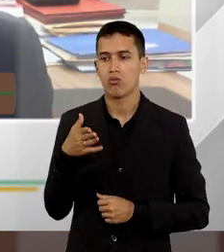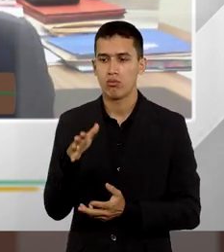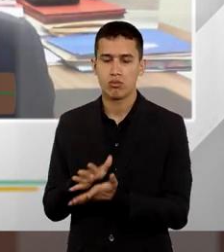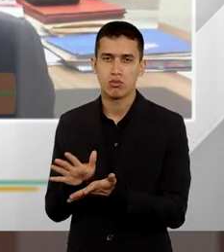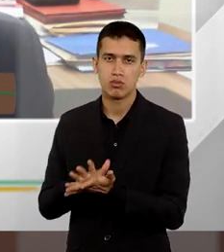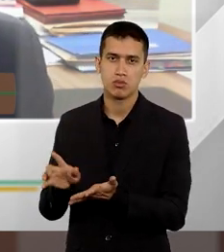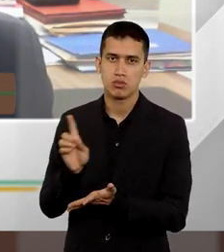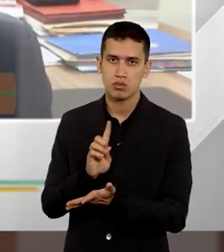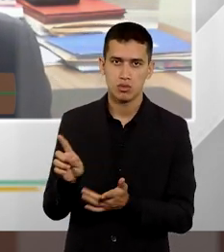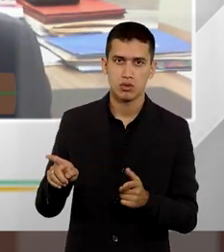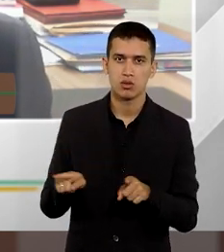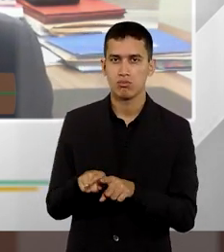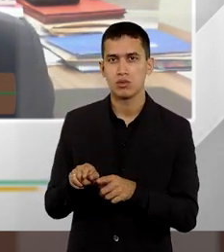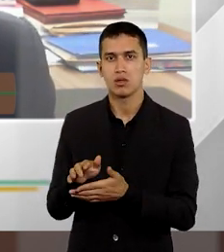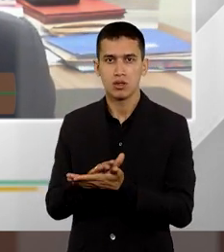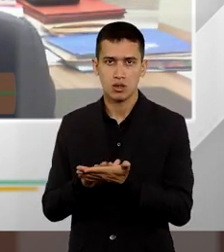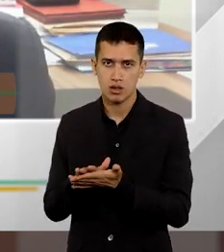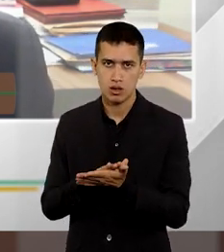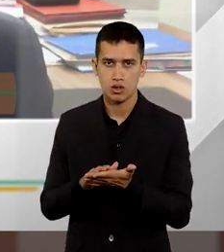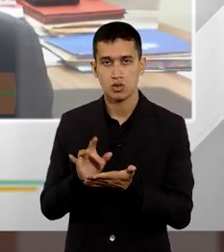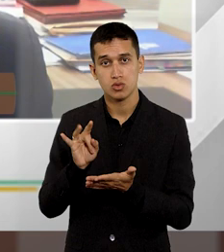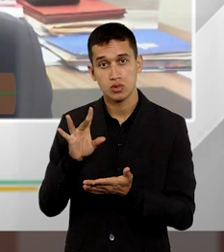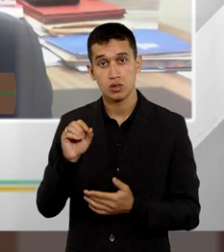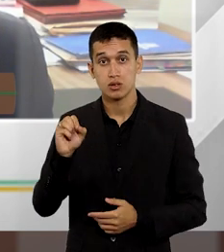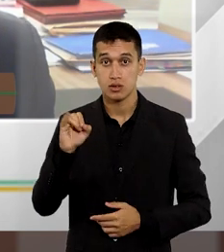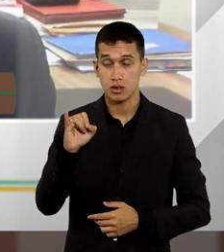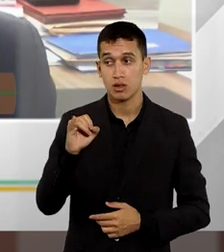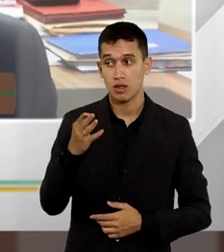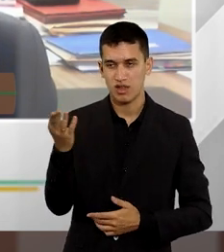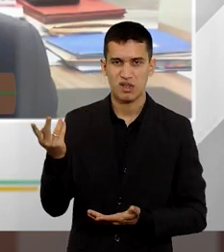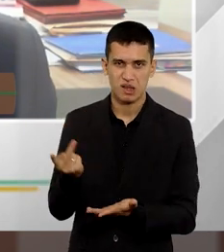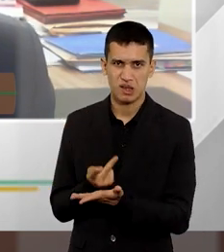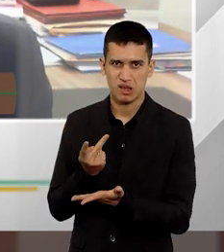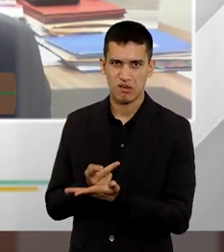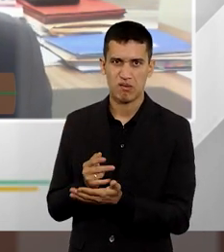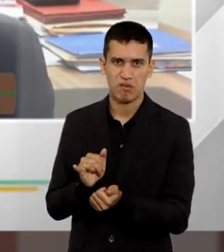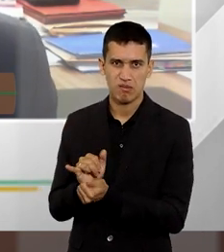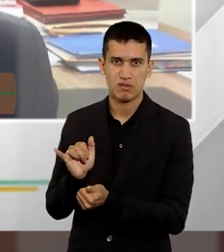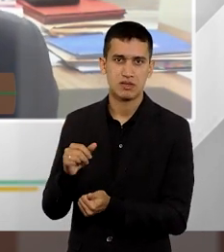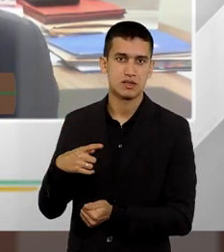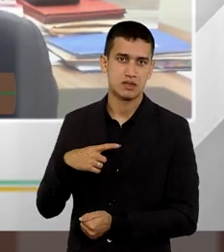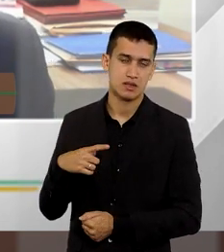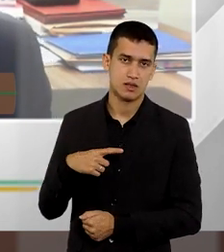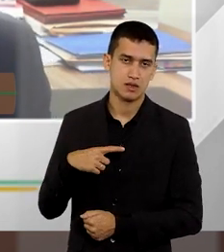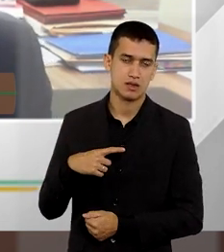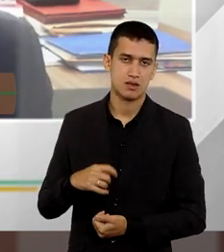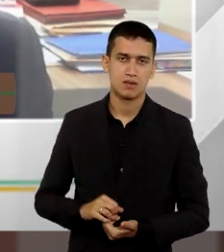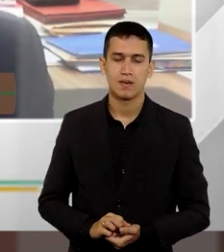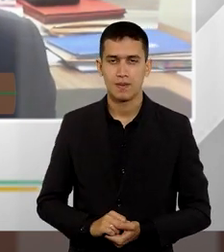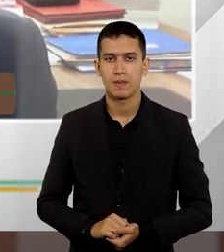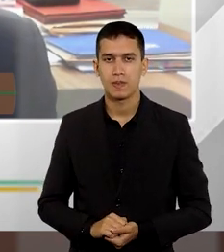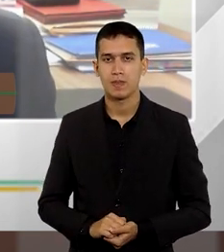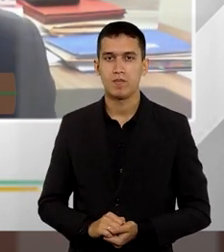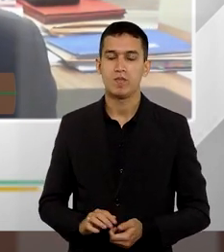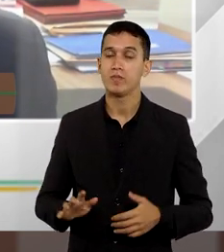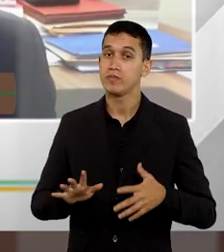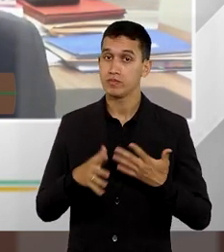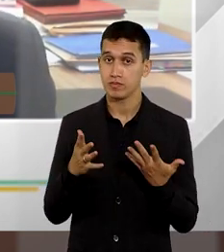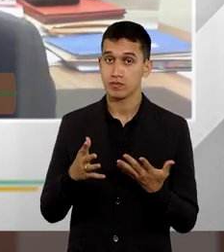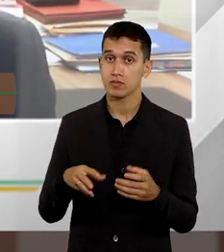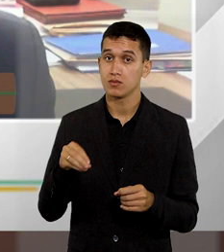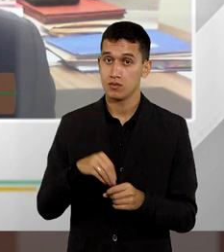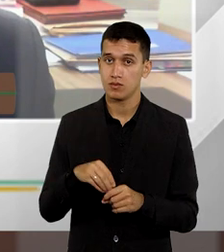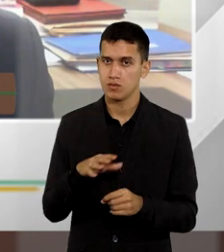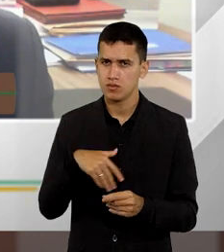coordenação da associação autora, salvo comprovada a má fé, em honorários do advogado, custas e de outros encargos. Então,